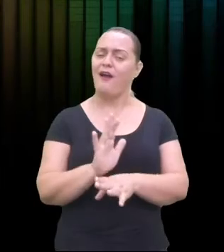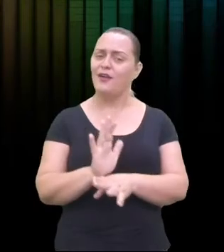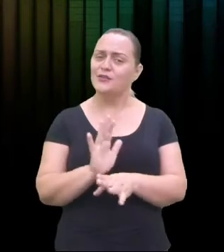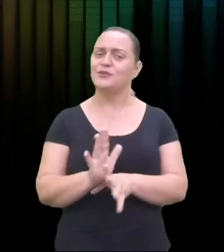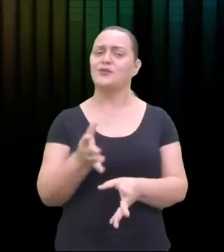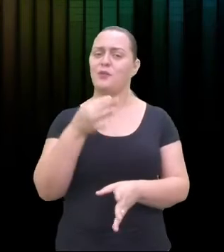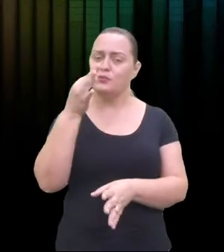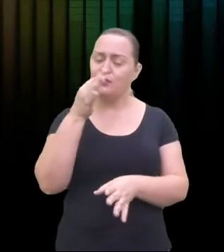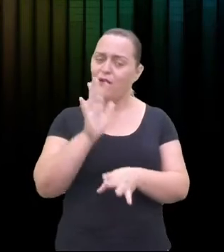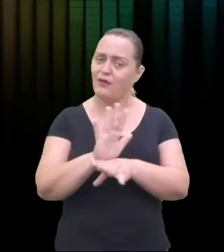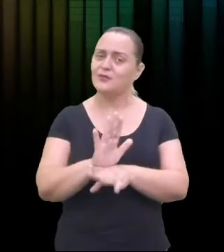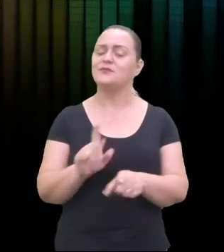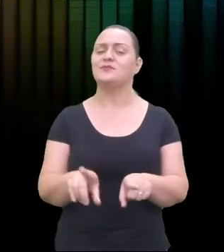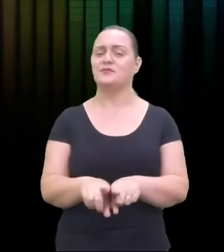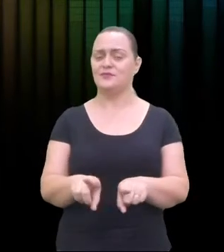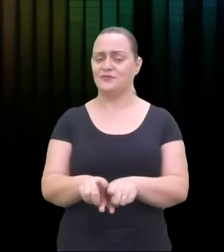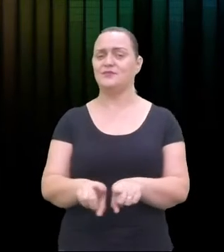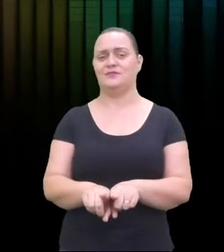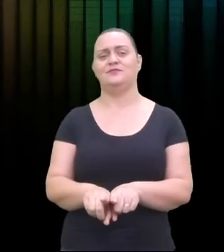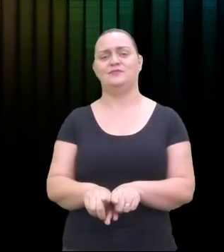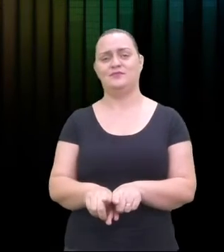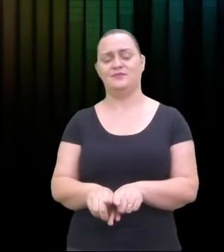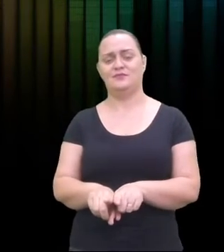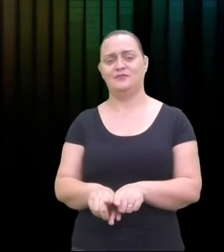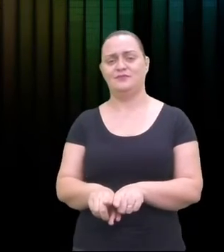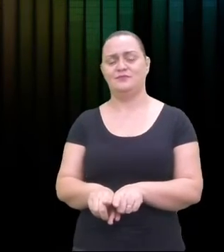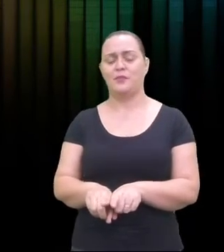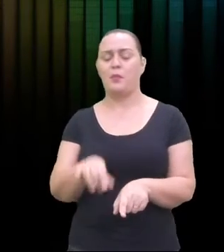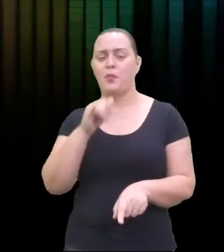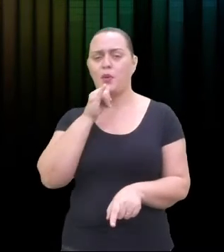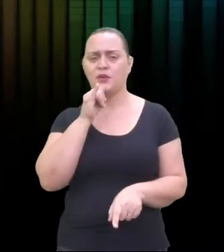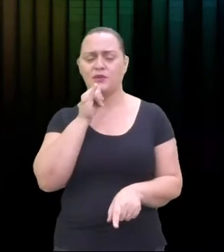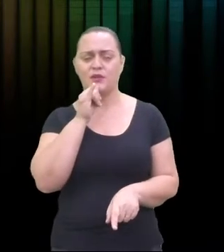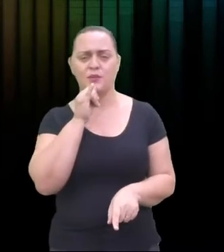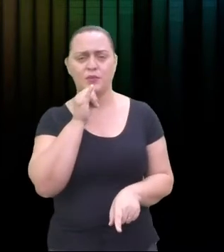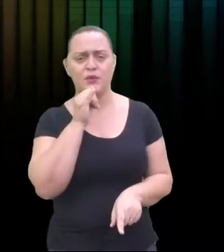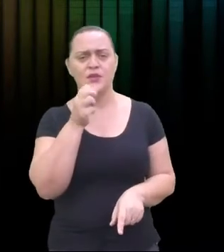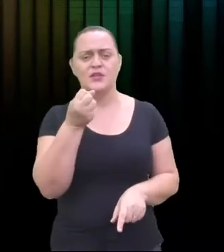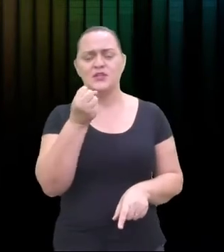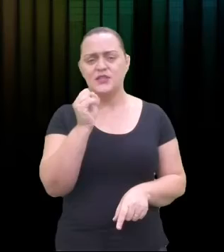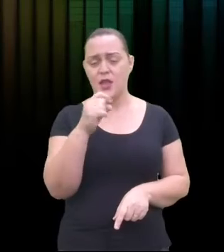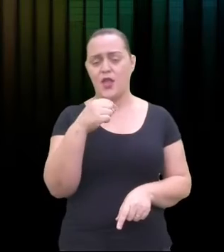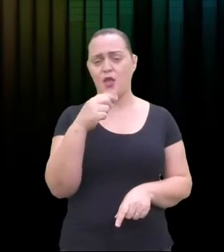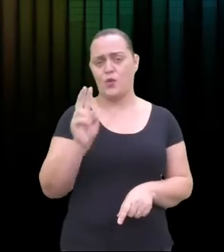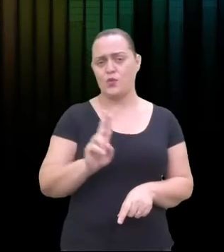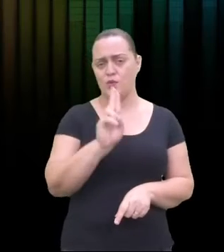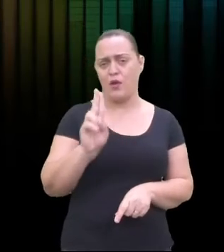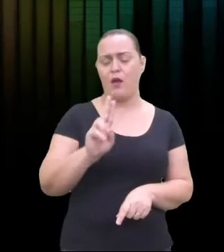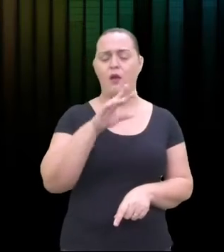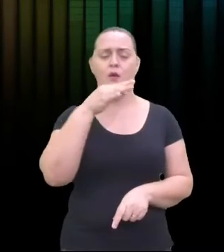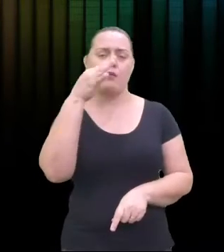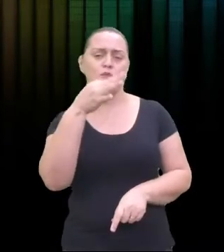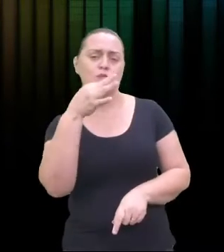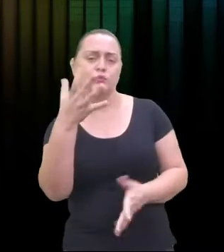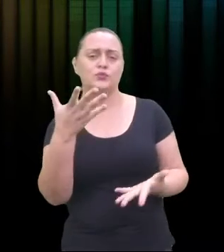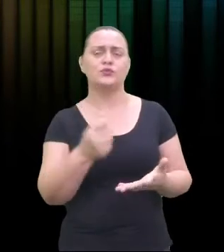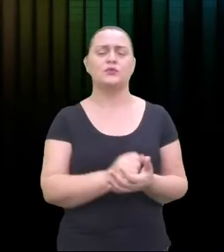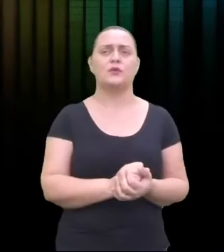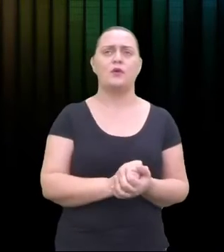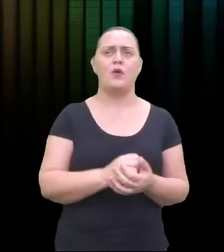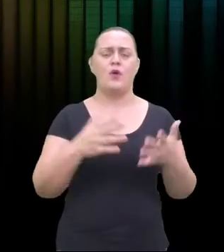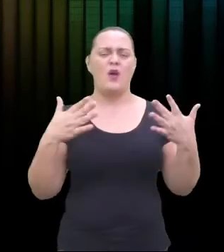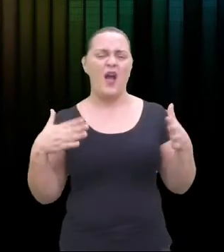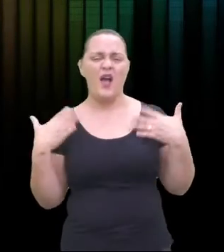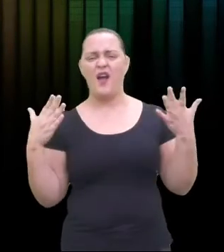música, ela pode reforçar sua sessão de exercício, ela pode melhorar suas atividades, além de ajudar você a correr mais rápido